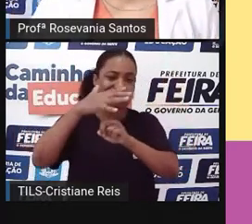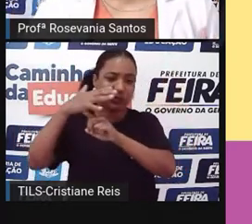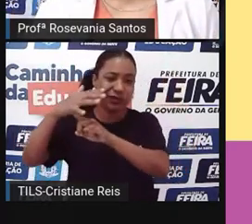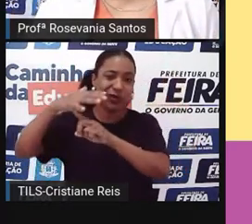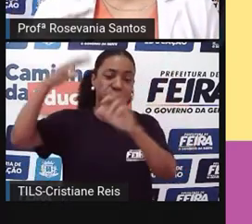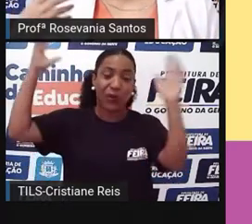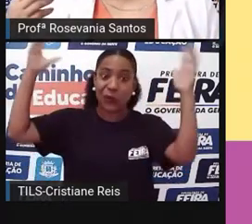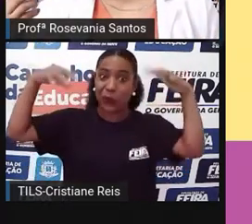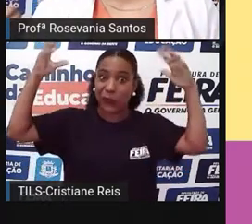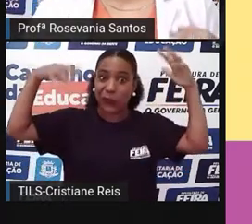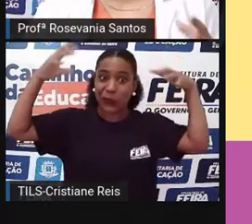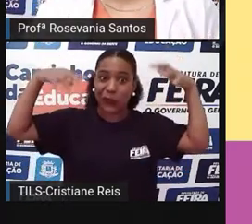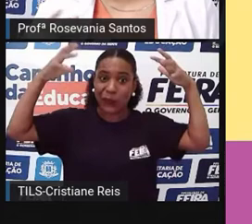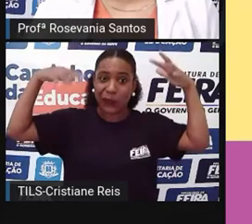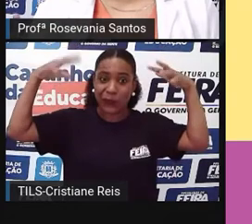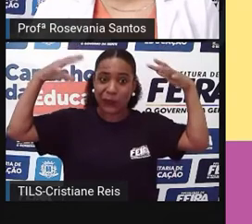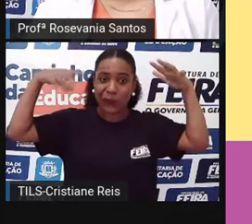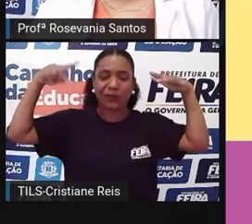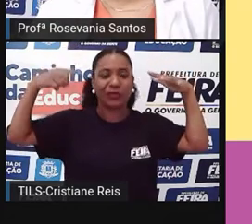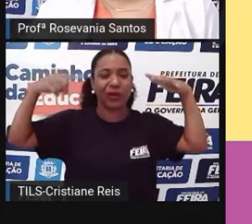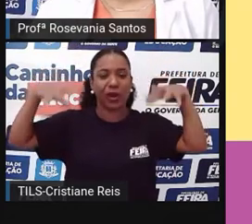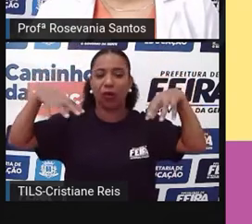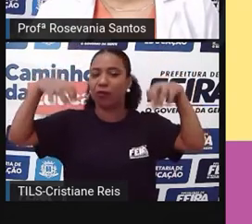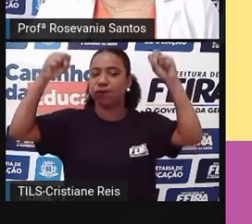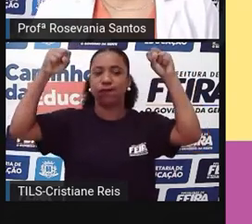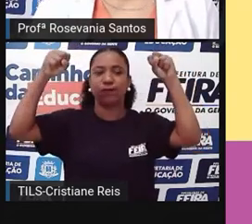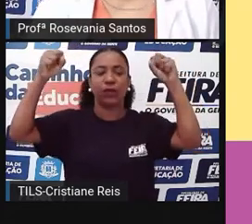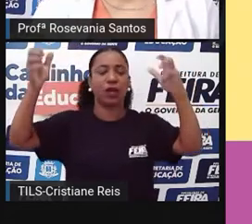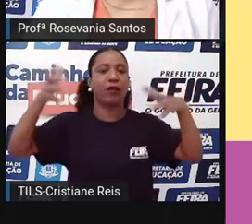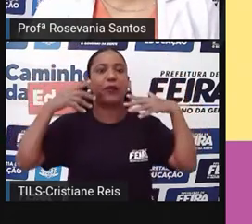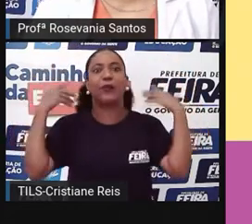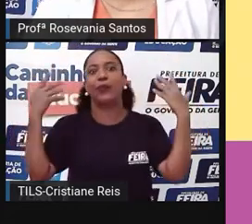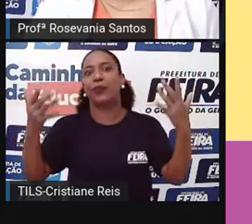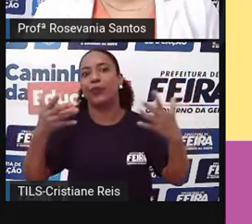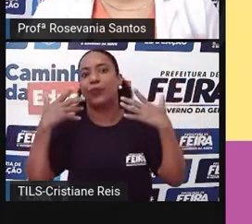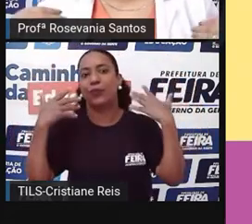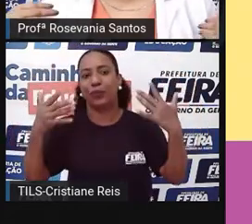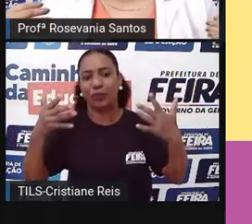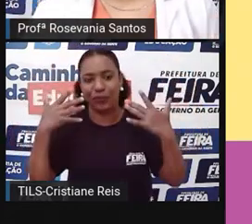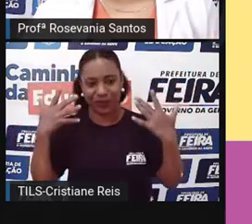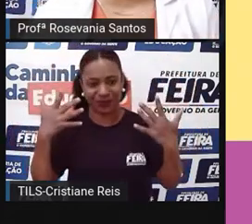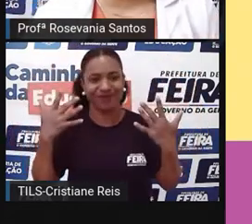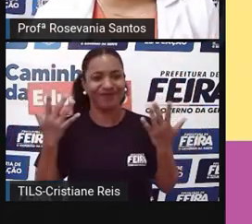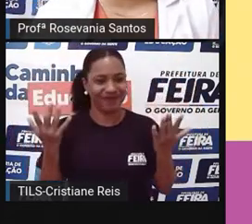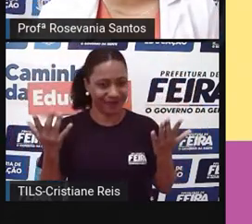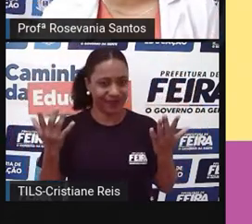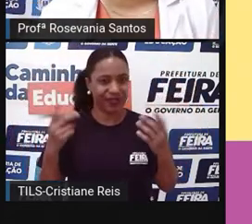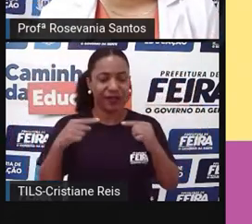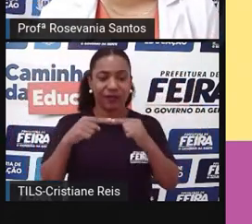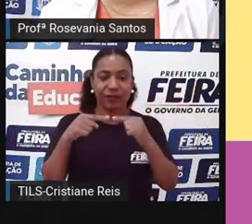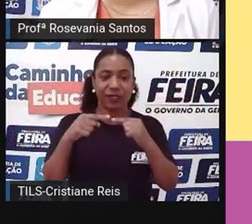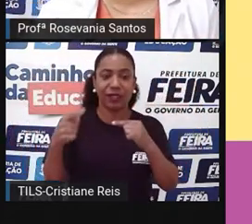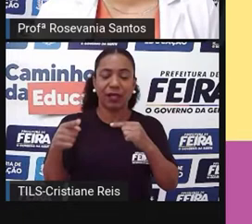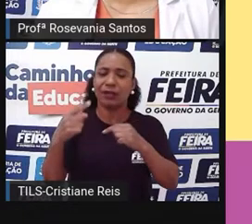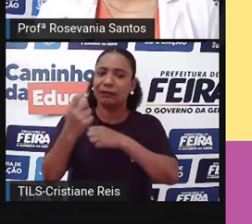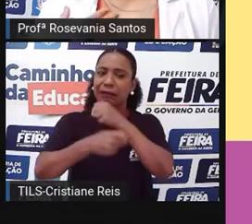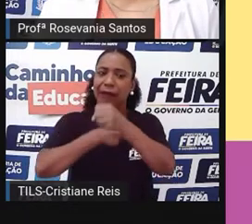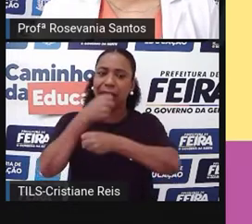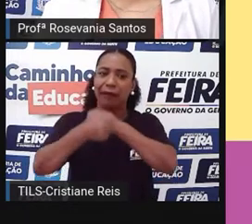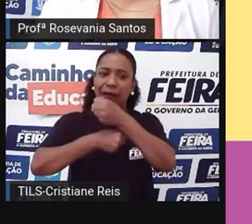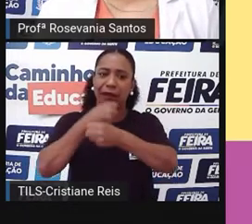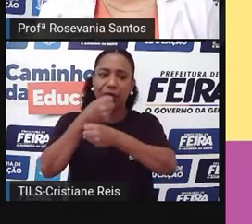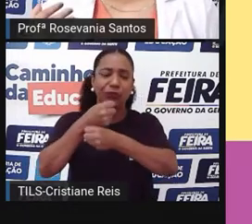forma de aguaceiro, né, tem toda essa característica aí. E, às vezes, passa anos sem chover, porque